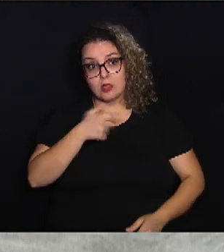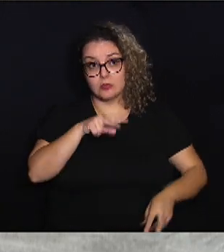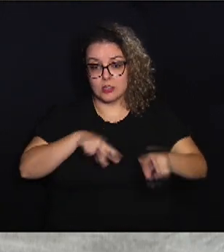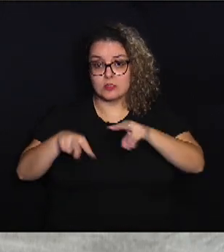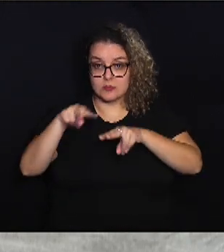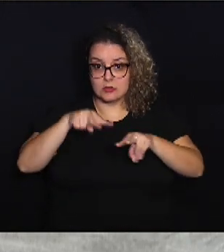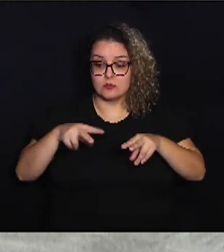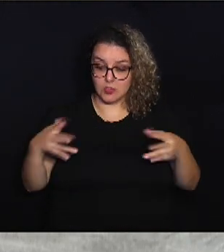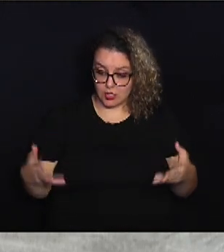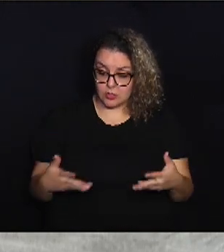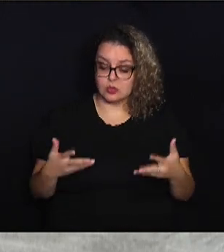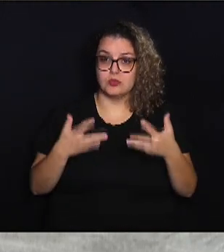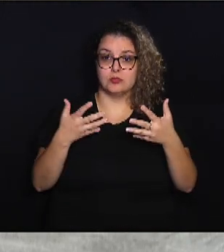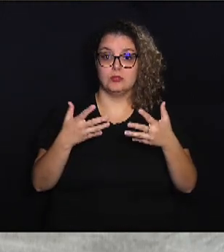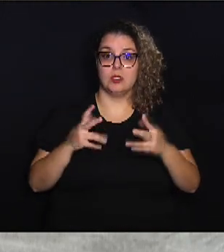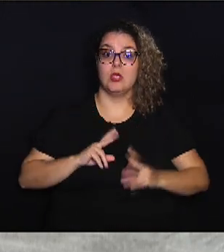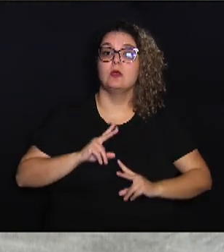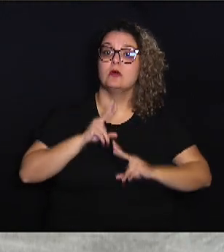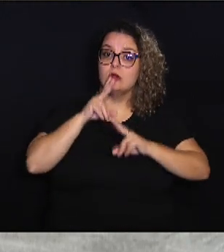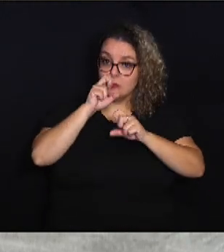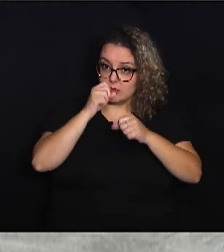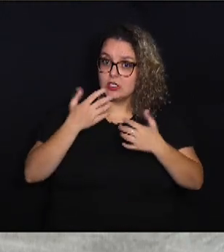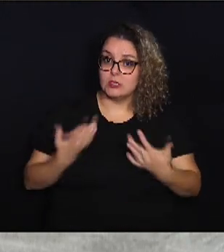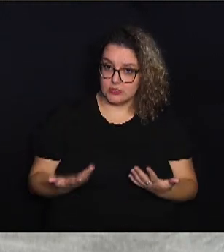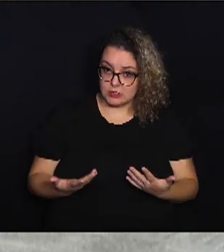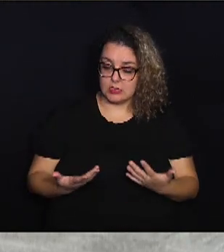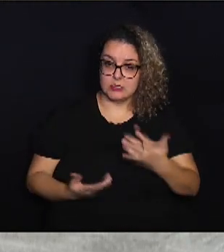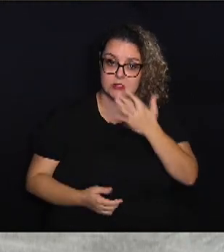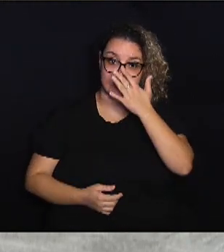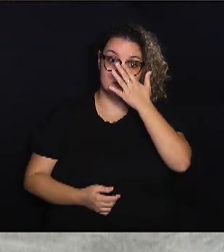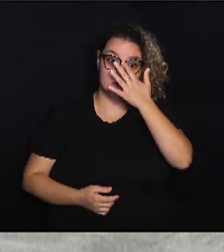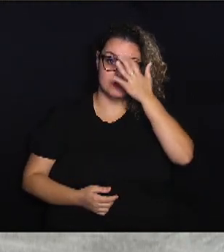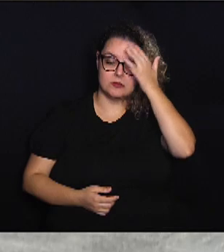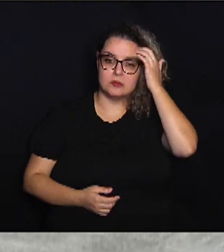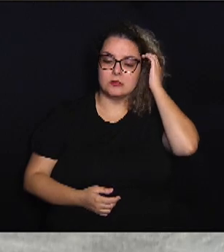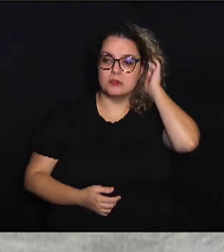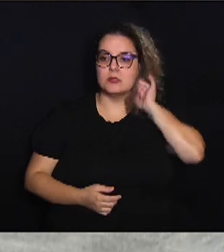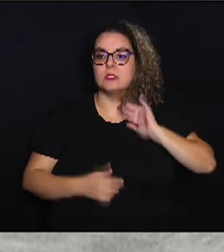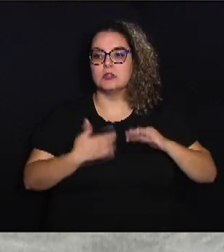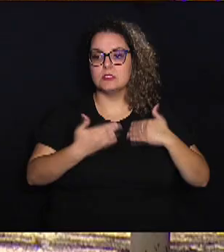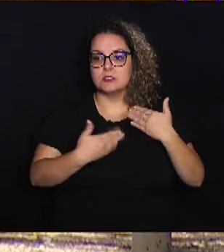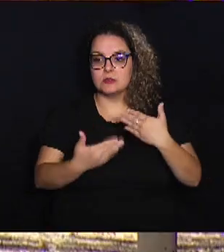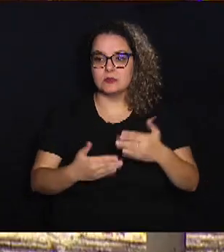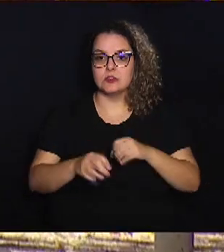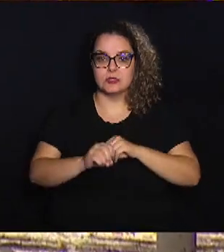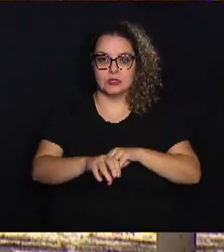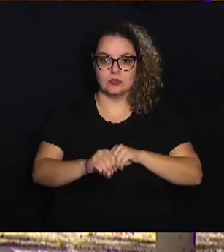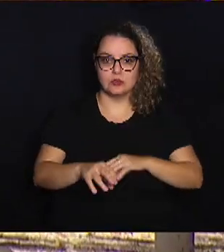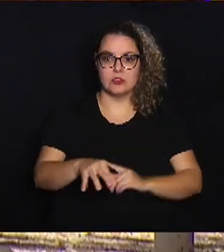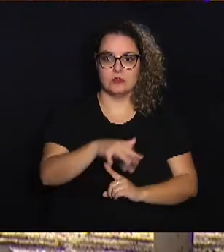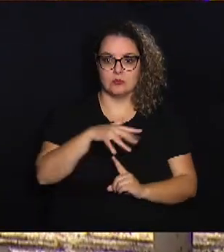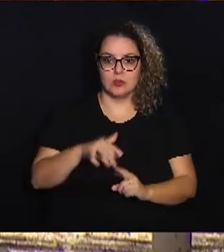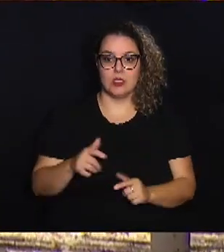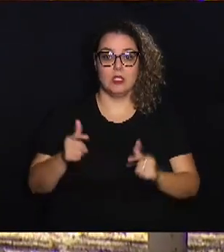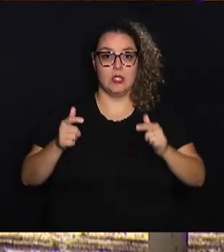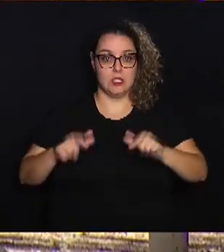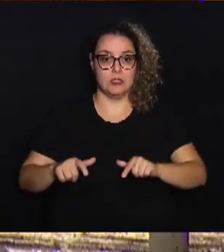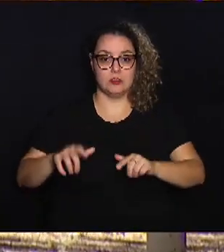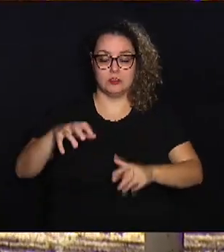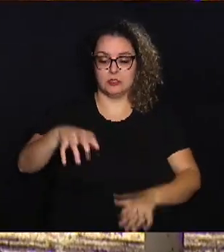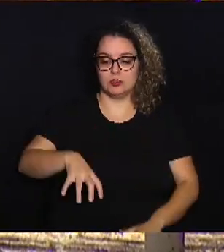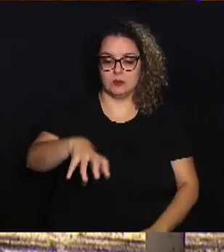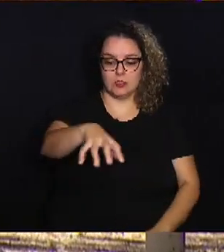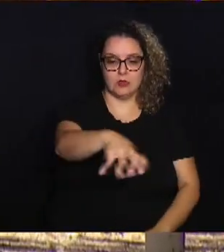estimula e fortalece esse processo de educação ambiental. Esses centros atendem